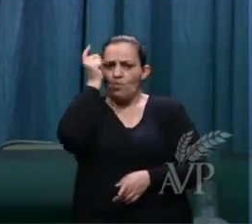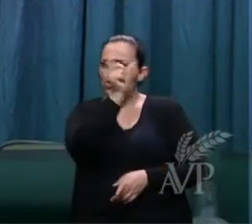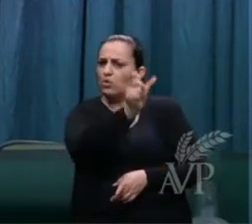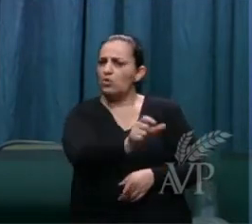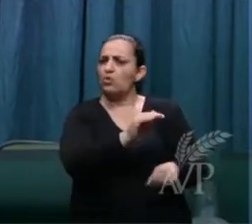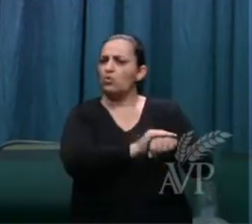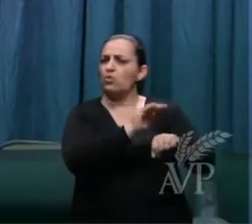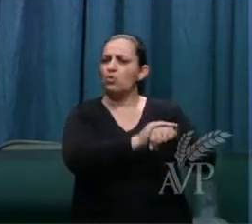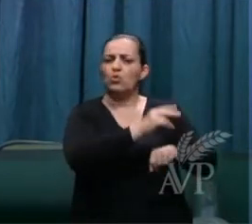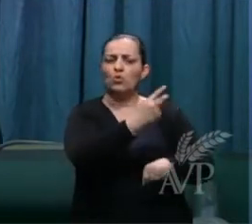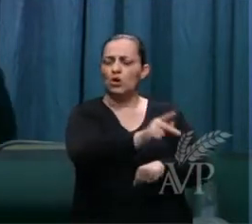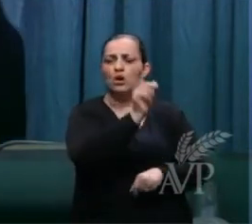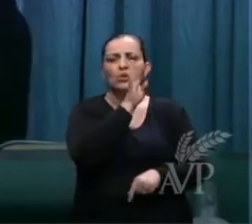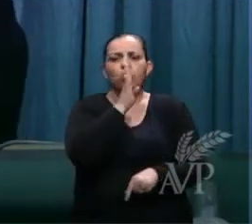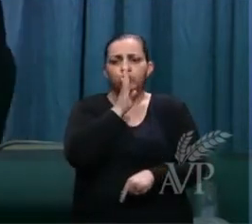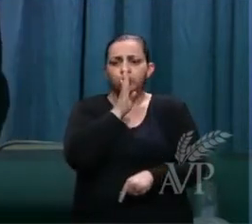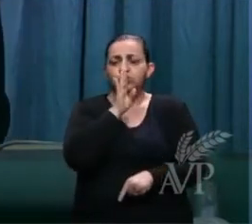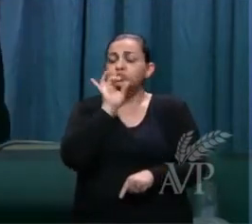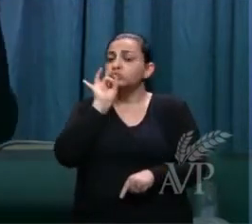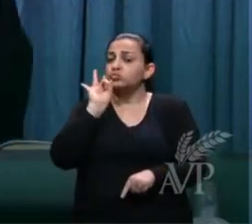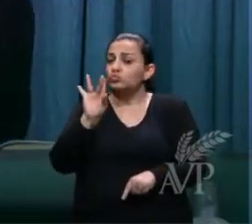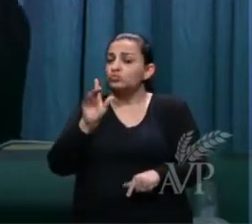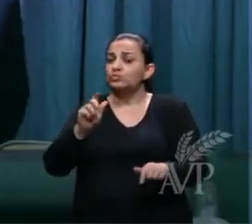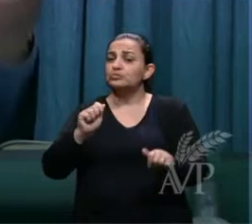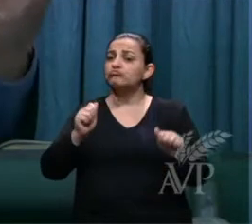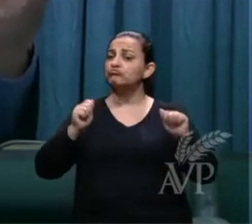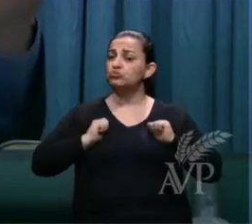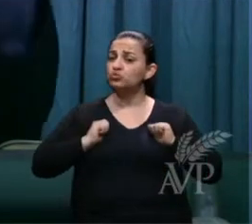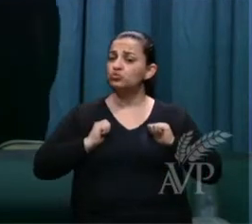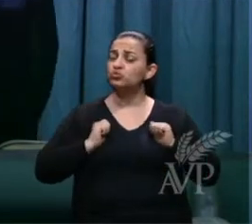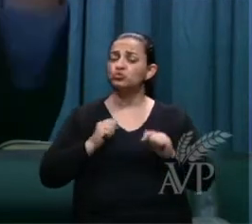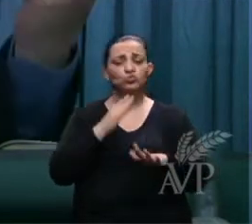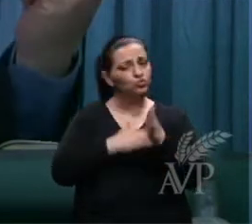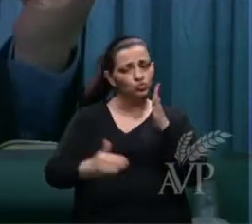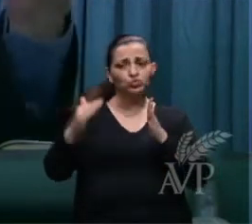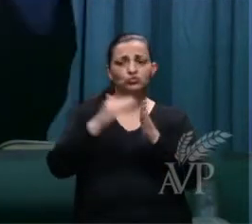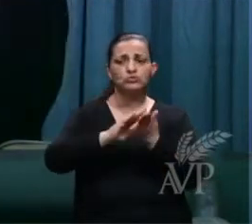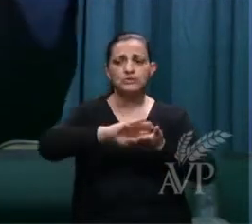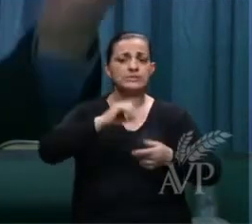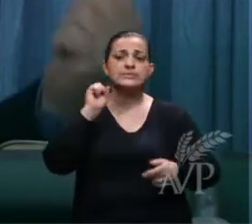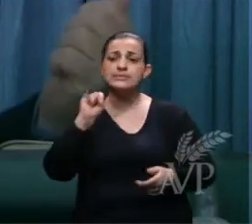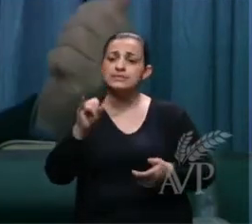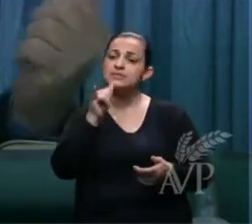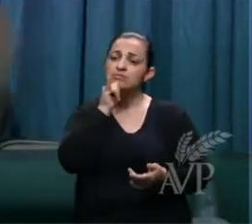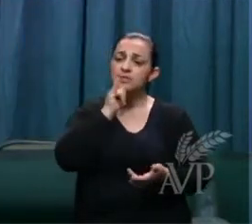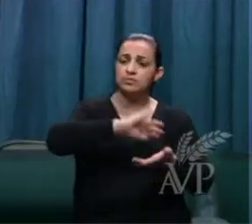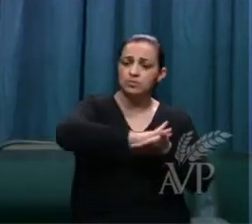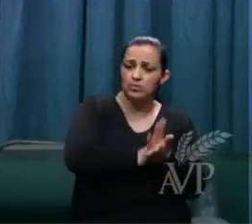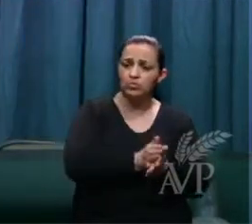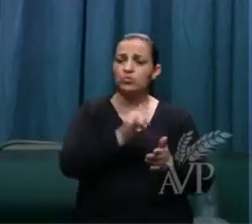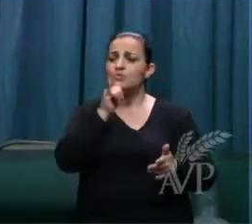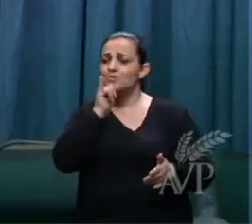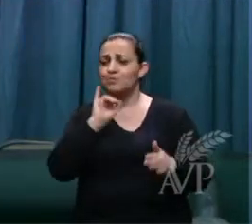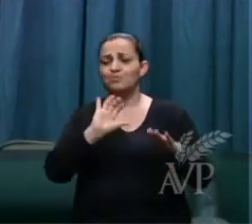O que fala foi a sua atitude, a sua obra, o seu assassinato, o seu roubo.